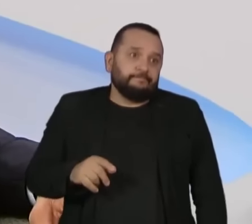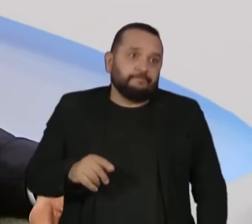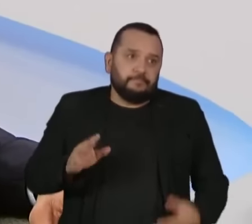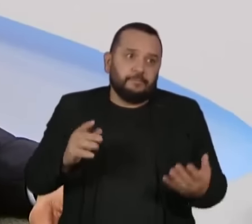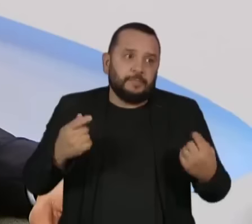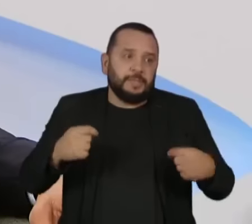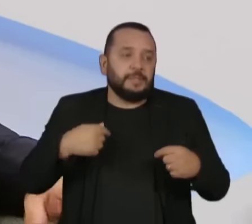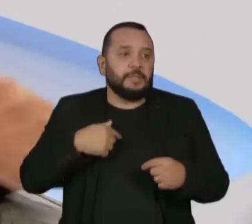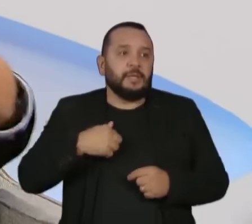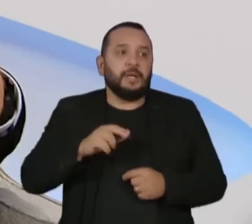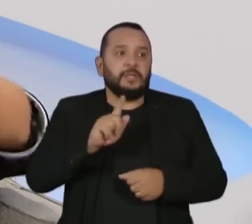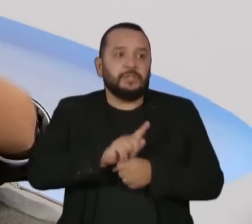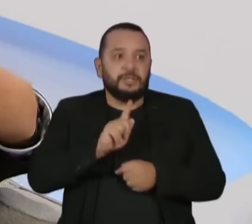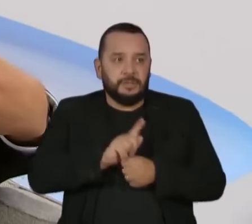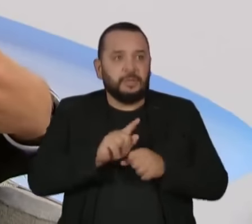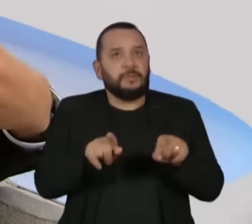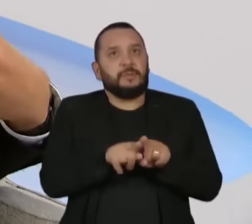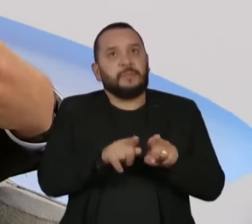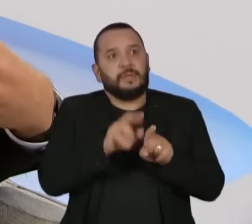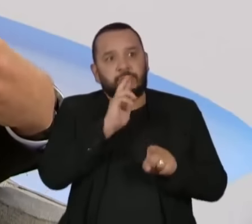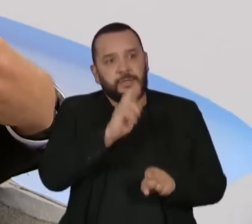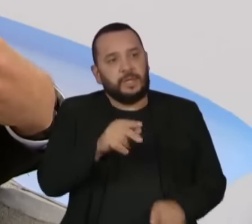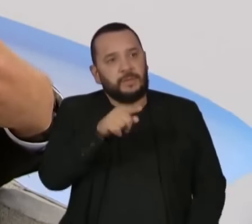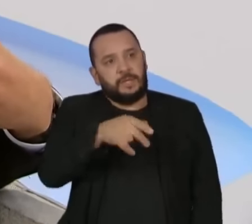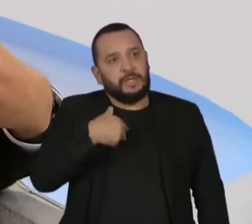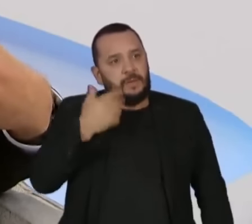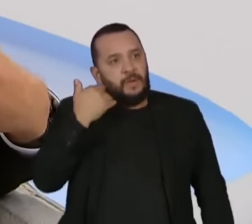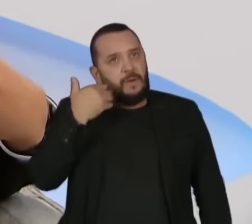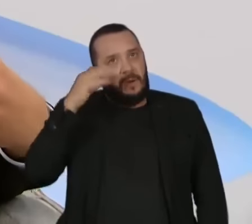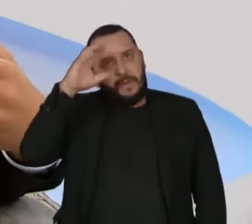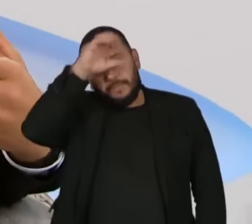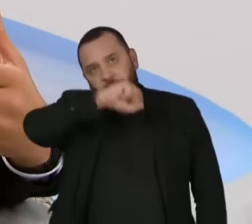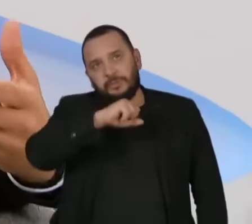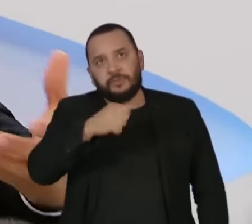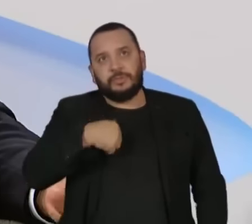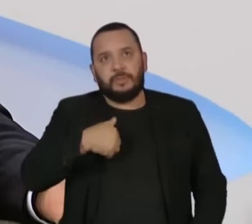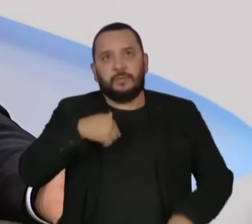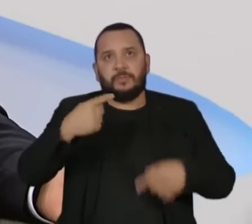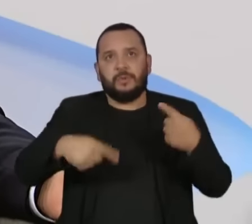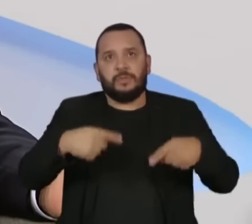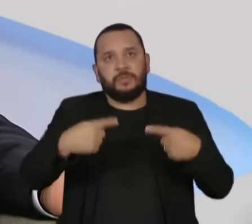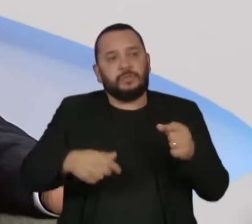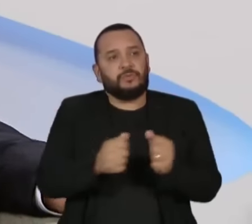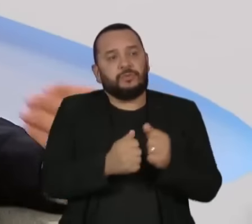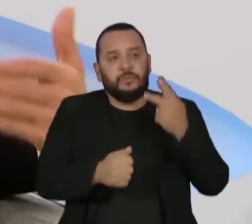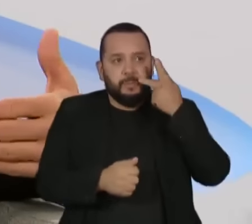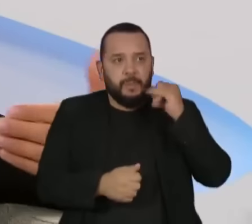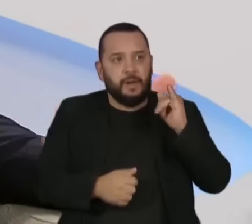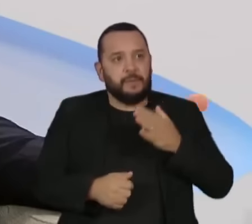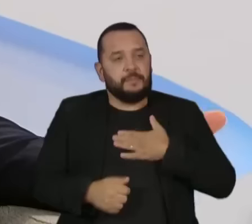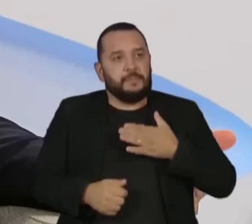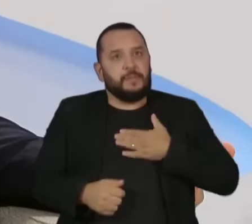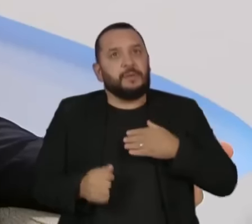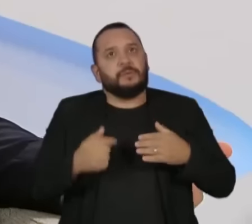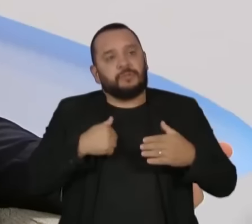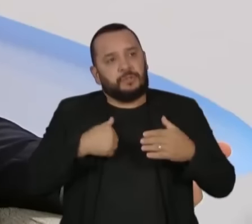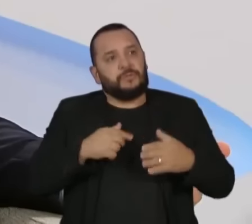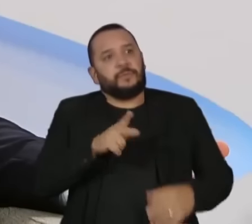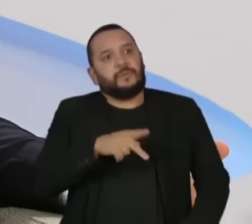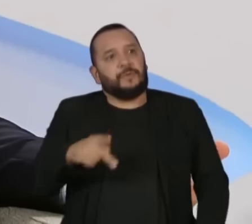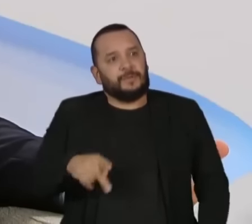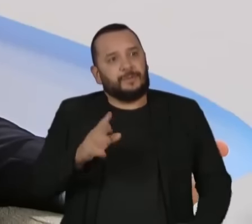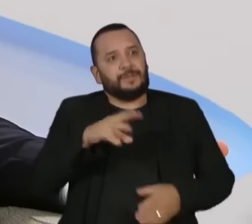resultado. E foi essa escola que eu estudei, que eu aprendi. Eu aprendi a fazer política com meu pai. Então, eu tive o privilégio de ter um grande